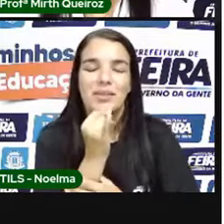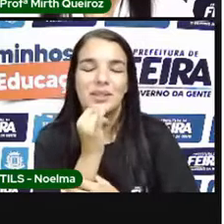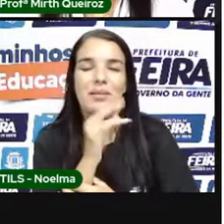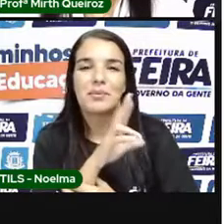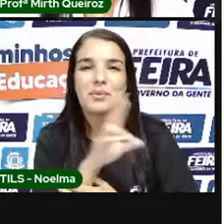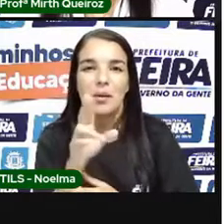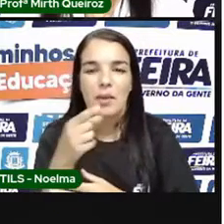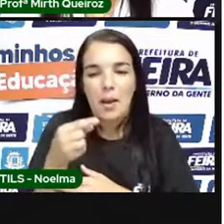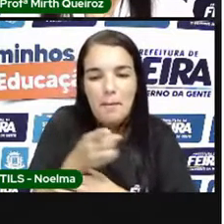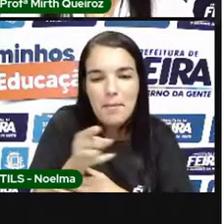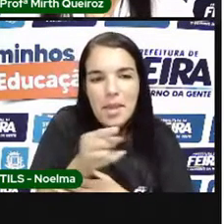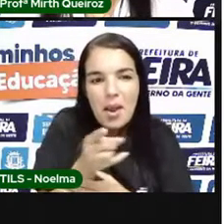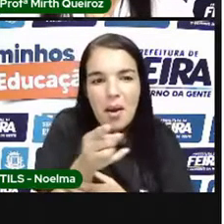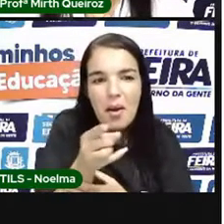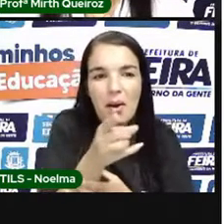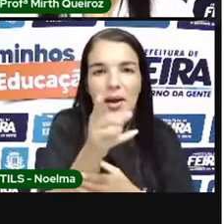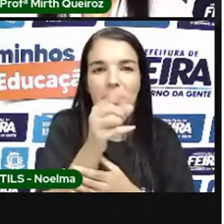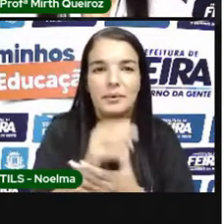minhocas